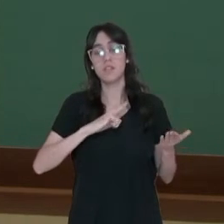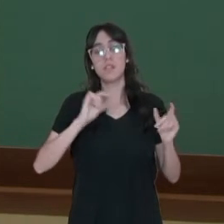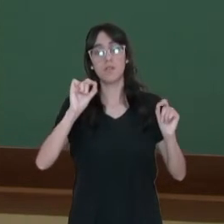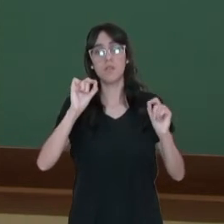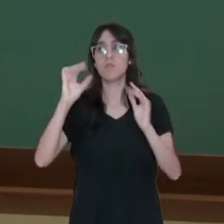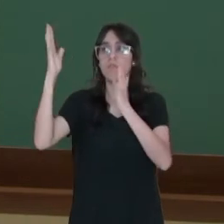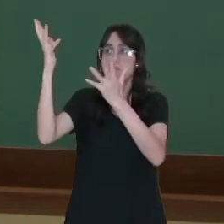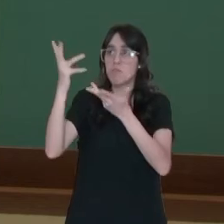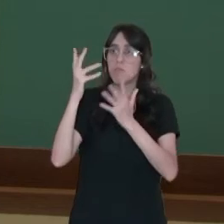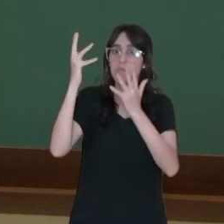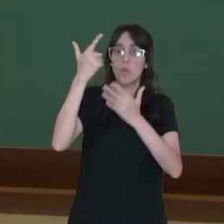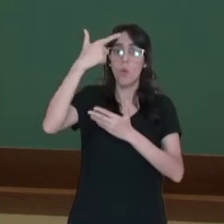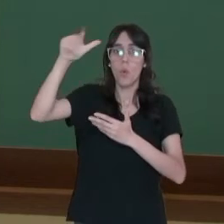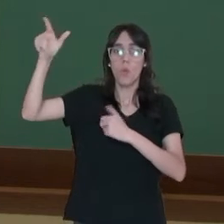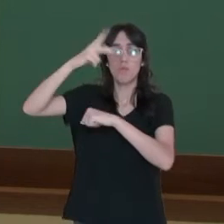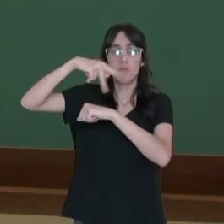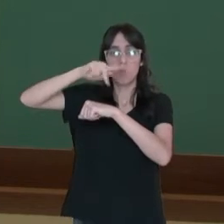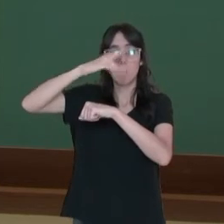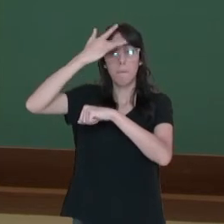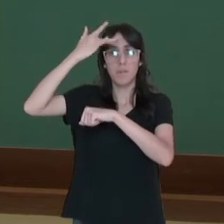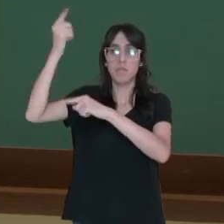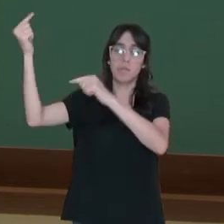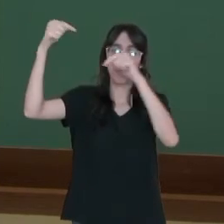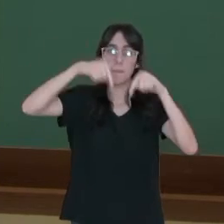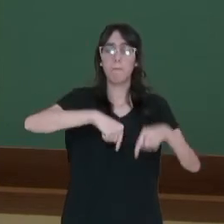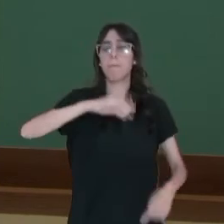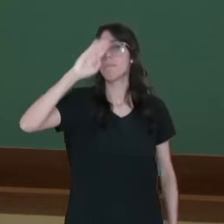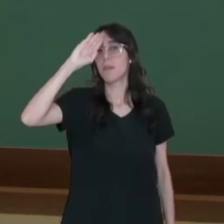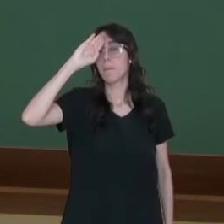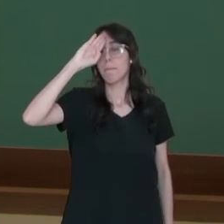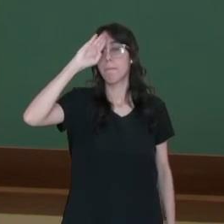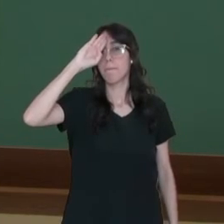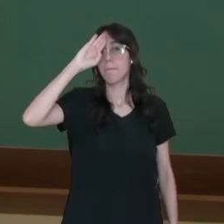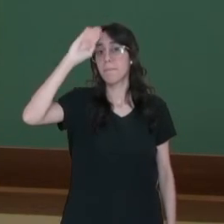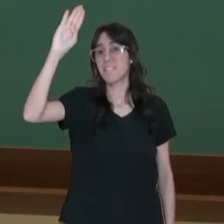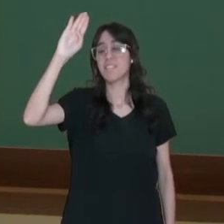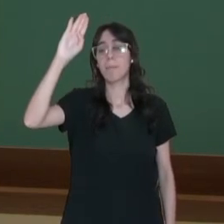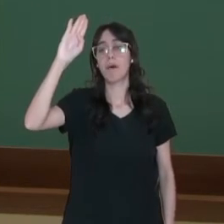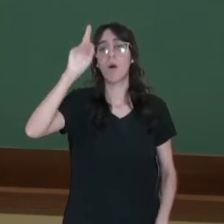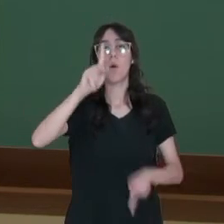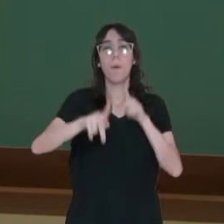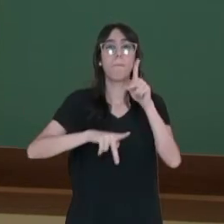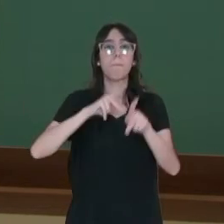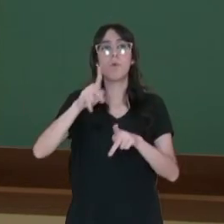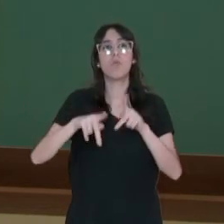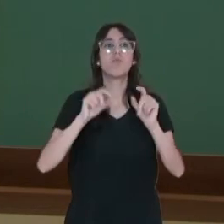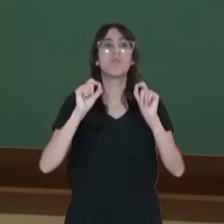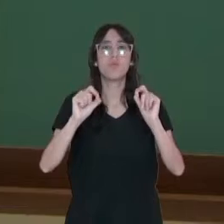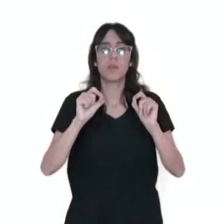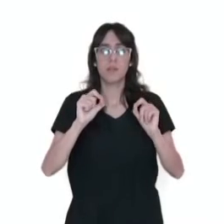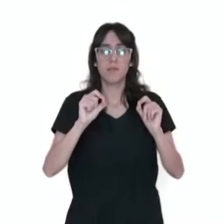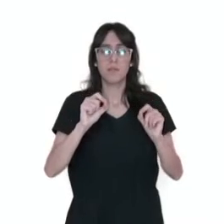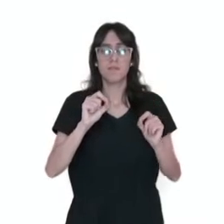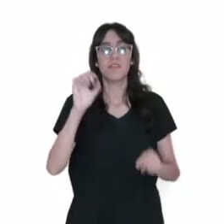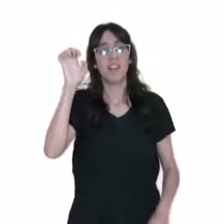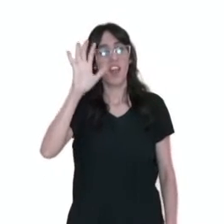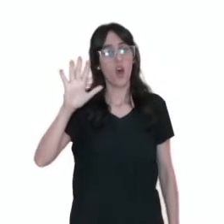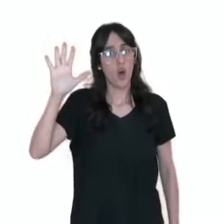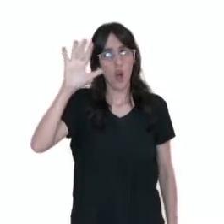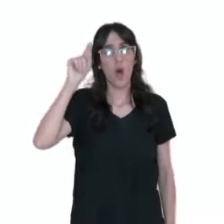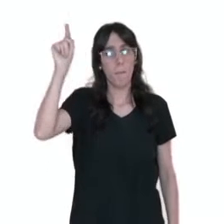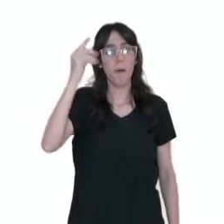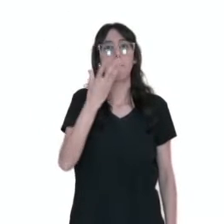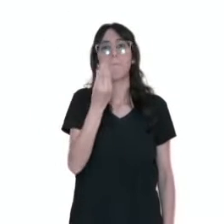de imigrantes. Principais imigrantes que chegaram para o Paraná, nós temos o destaque para os europeus,